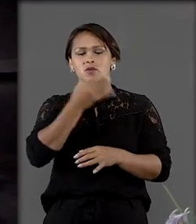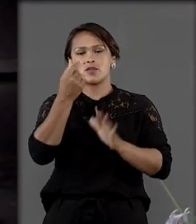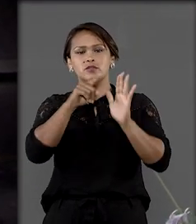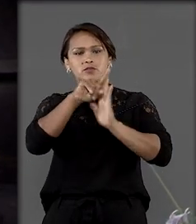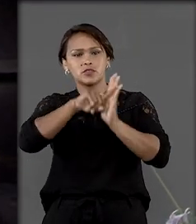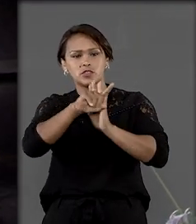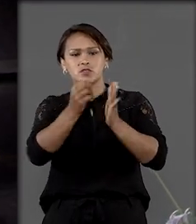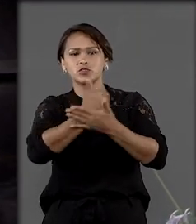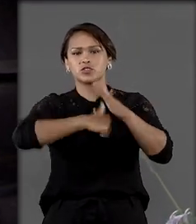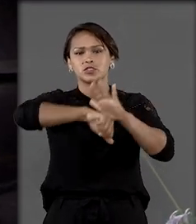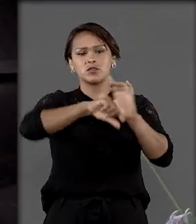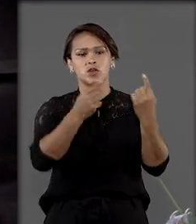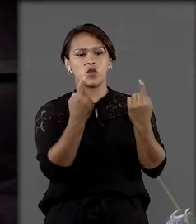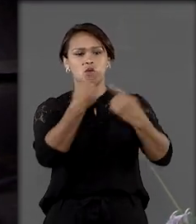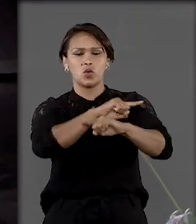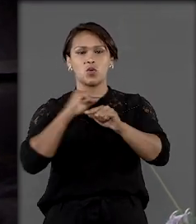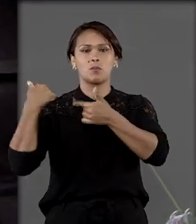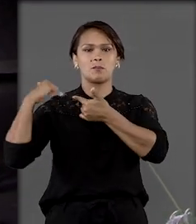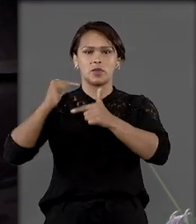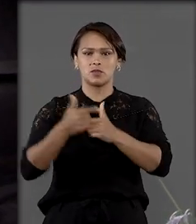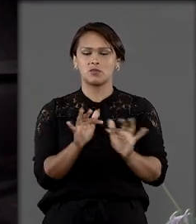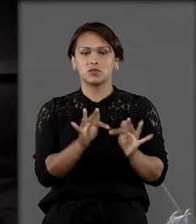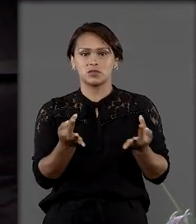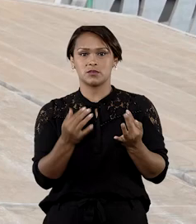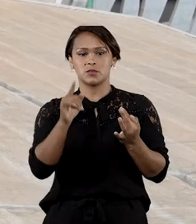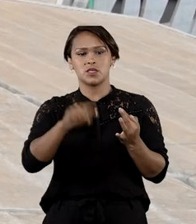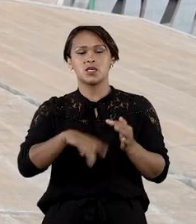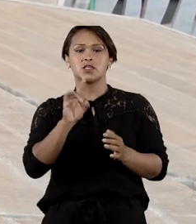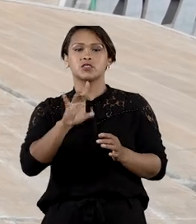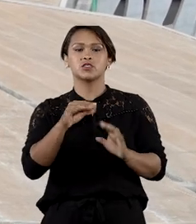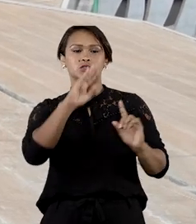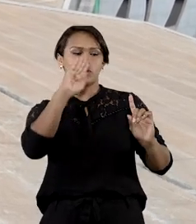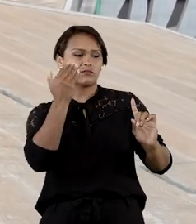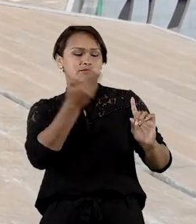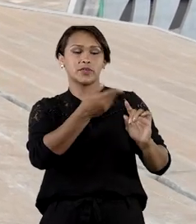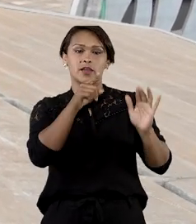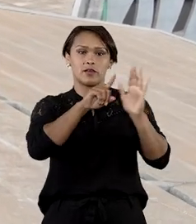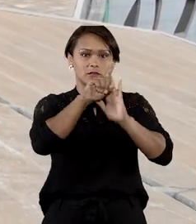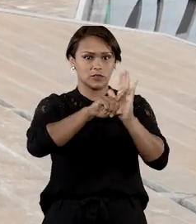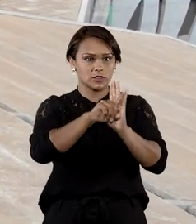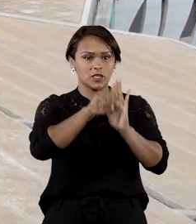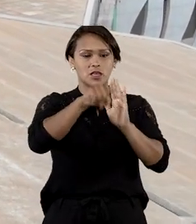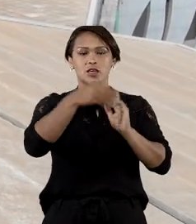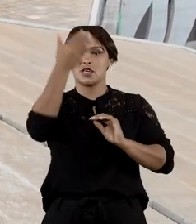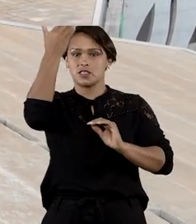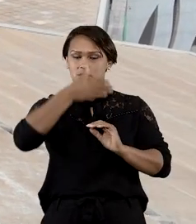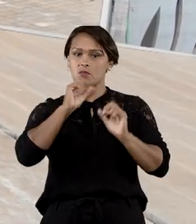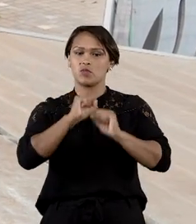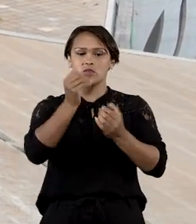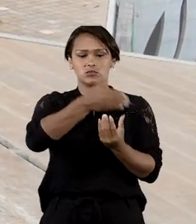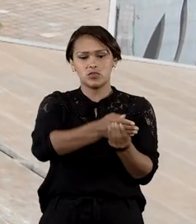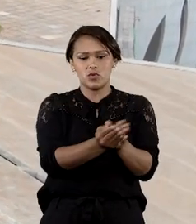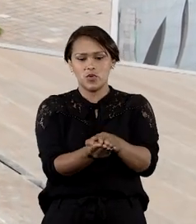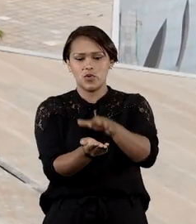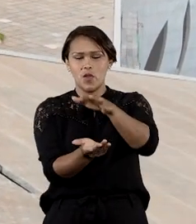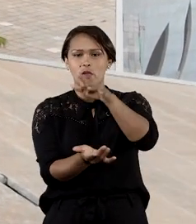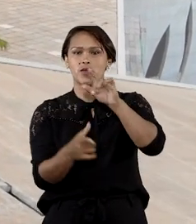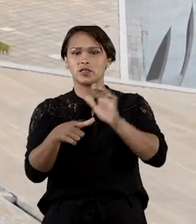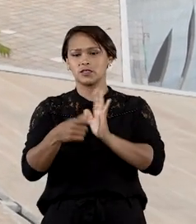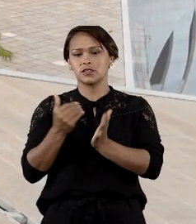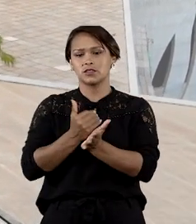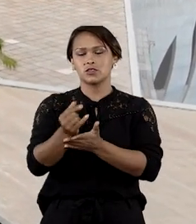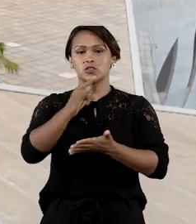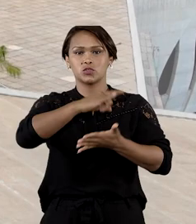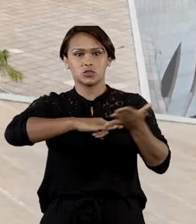investigação de crime contra o patrimônio simples, que apenas o réu é investigado e as provas poderiam ser produzidas